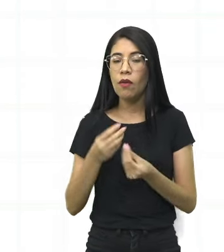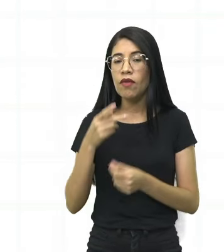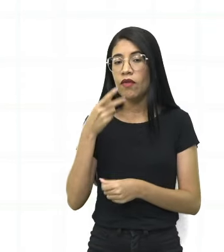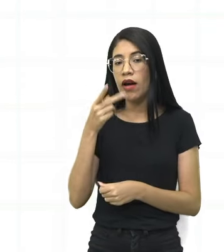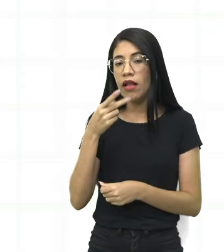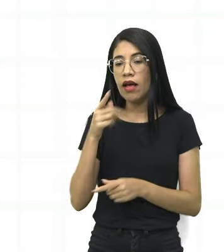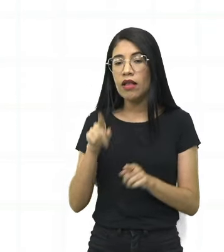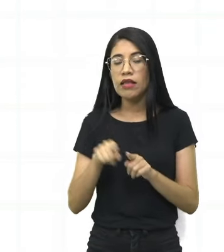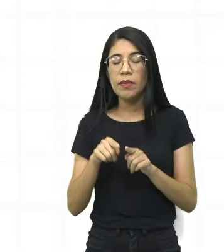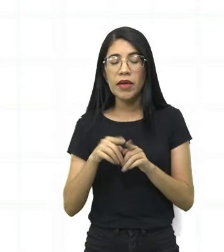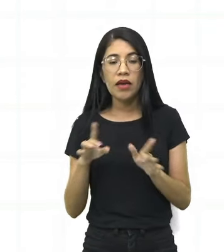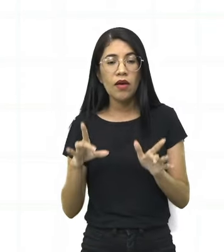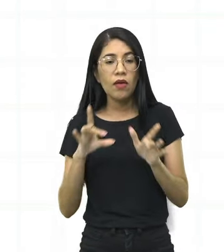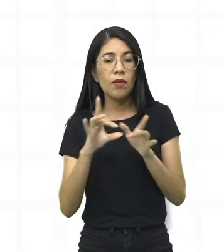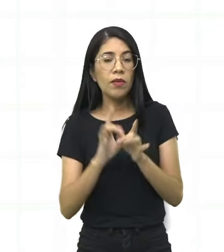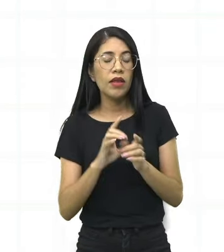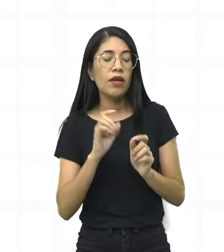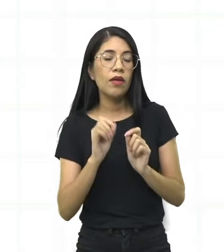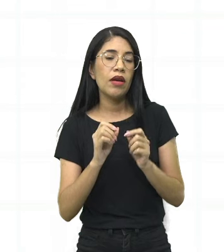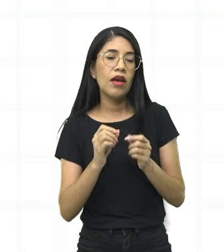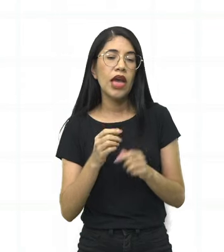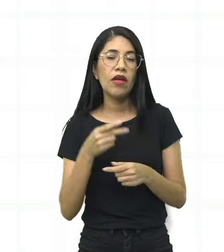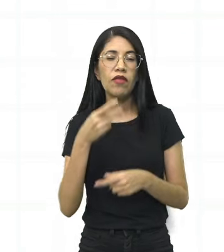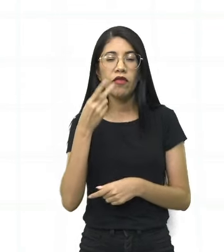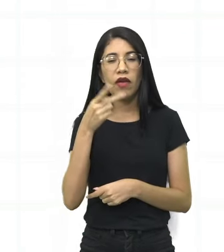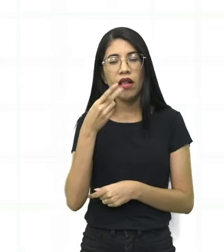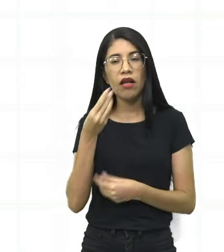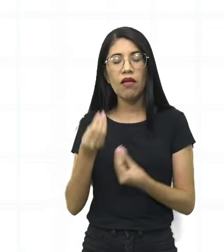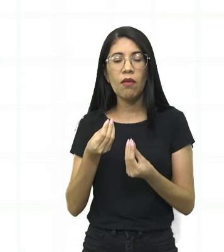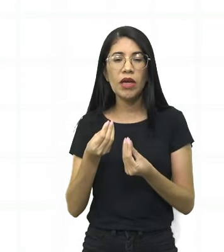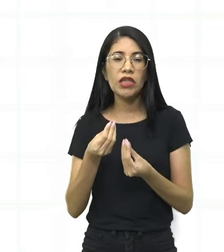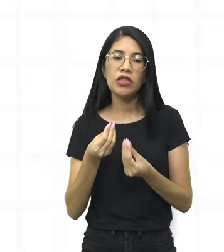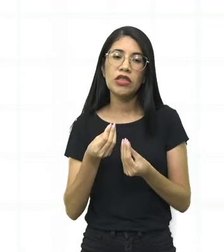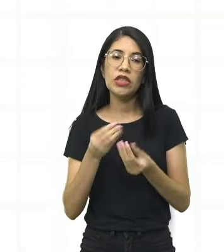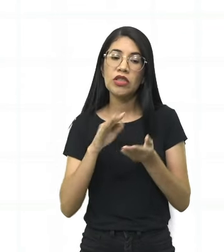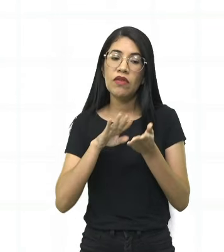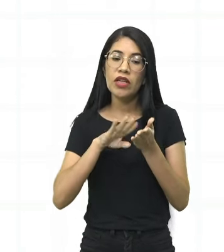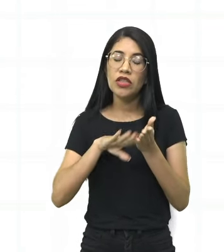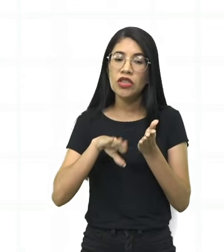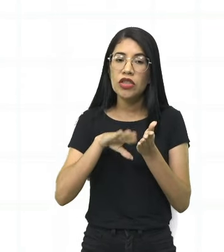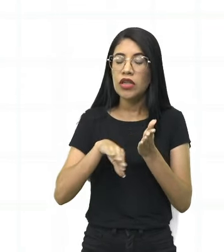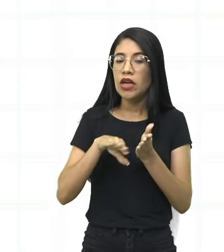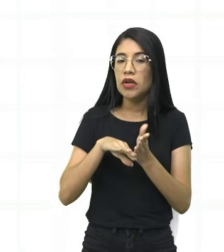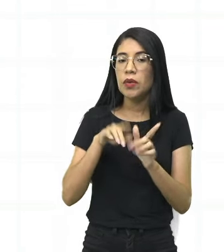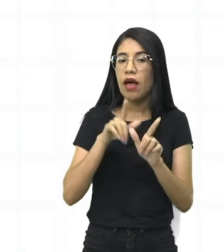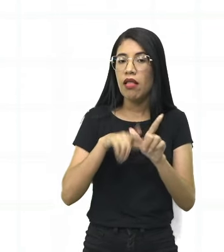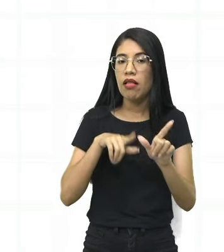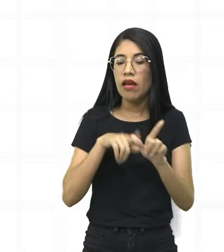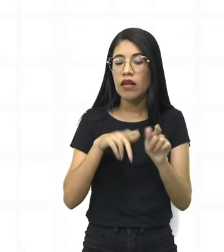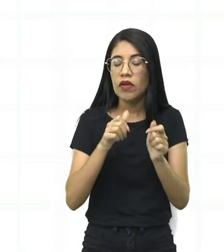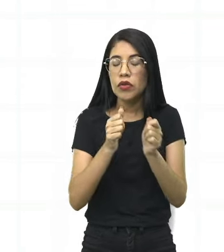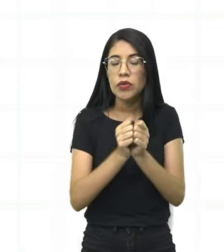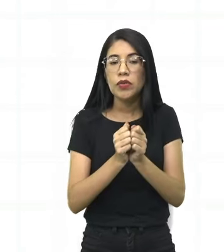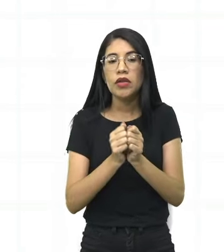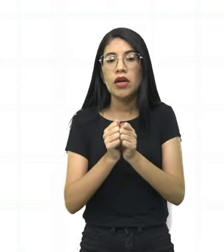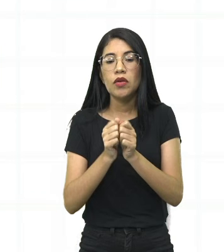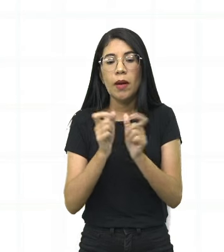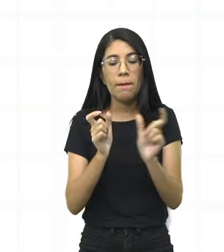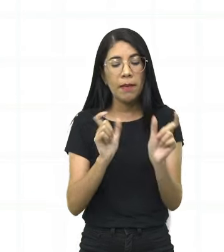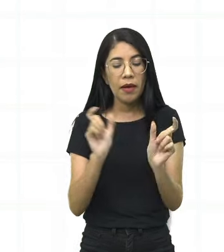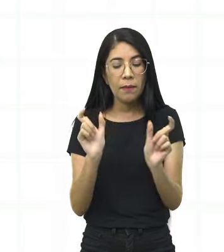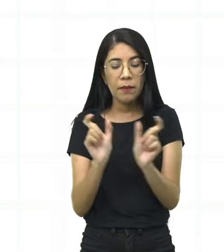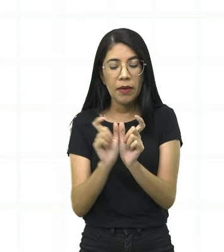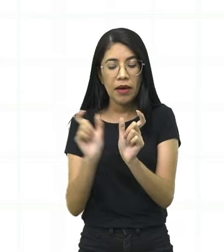vai ter aquela ligação, porque na pronúncia tem tipo a gente suprime, né? A vai engolindo, juntando as palavras uma com a outra.